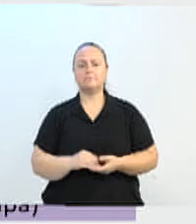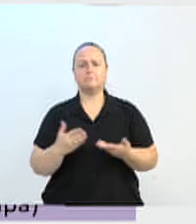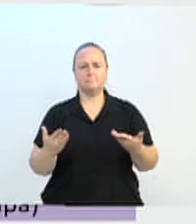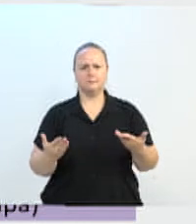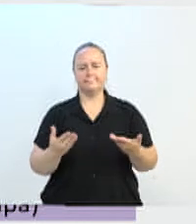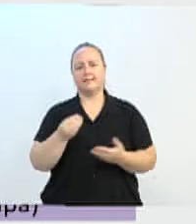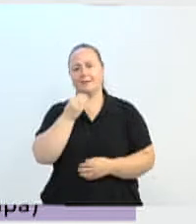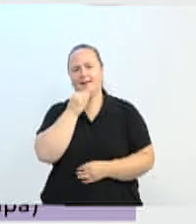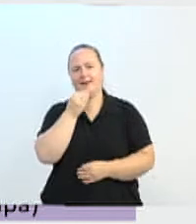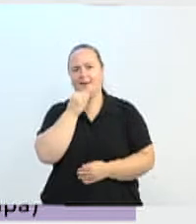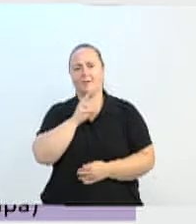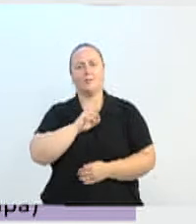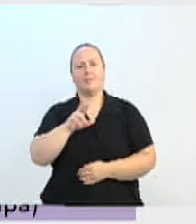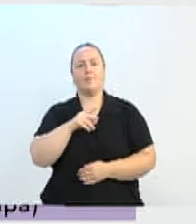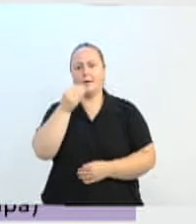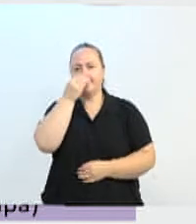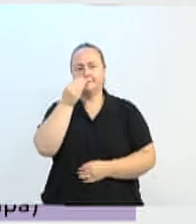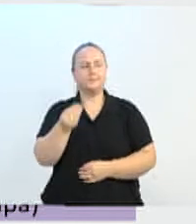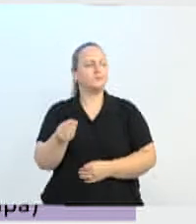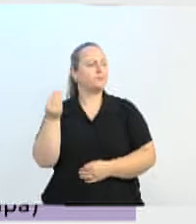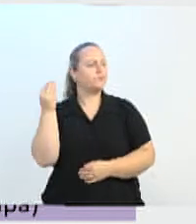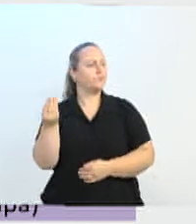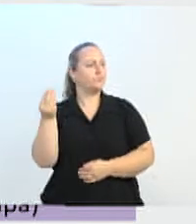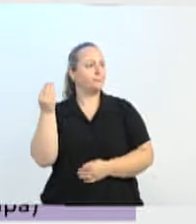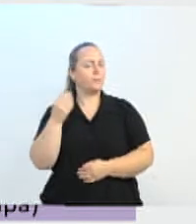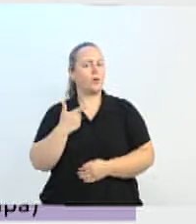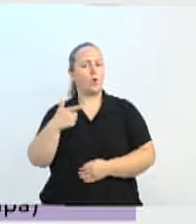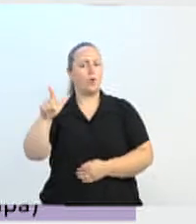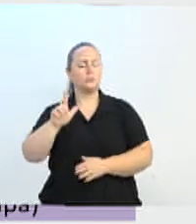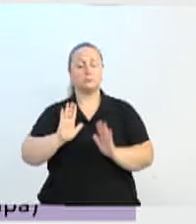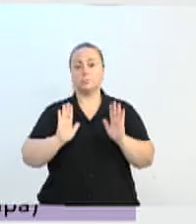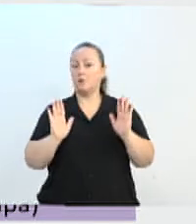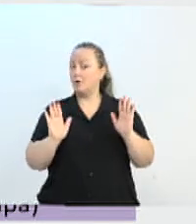costas para outros setores que quiserem fazer inovação.